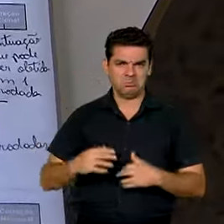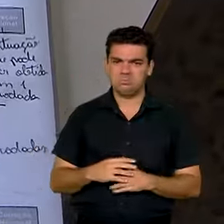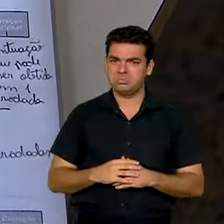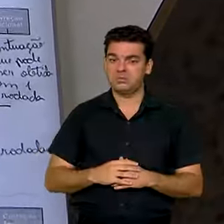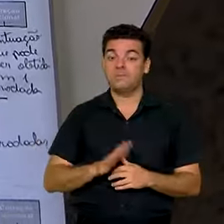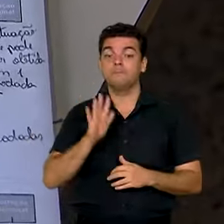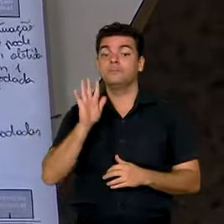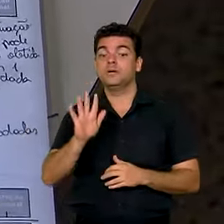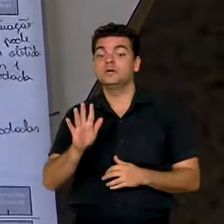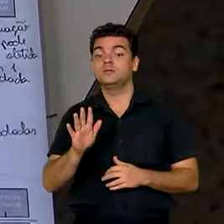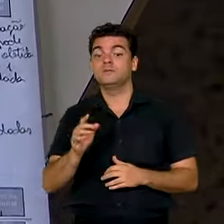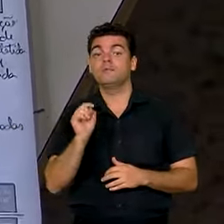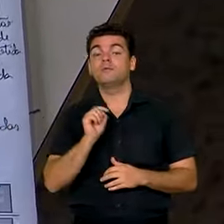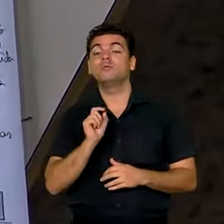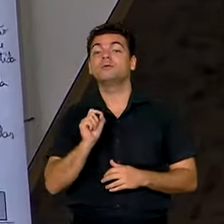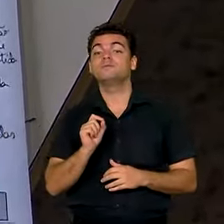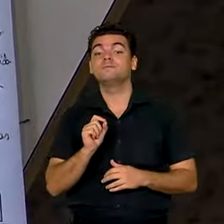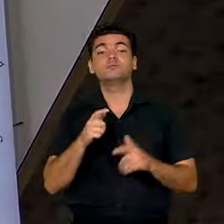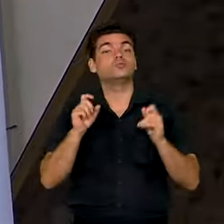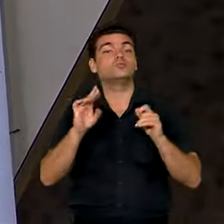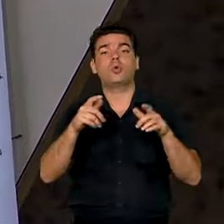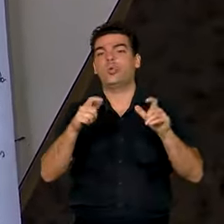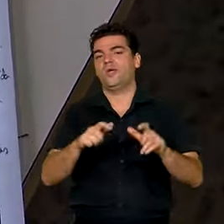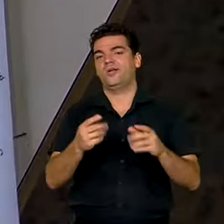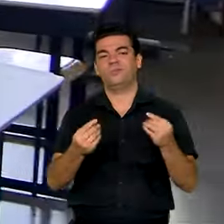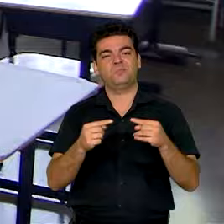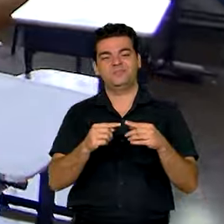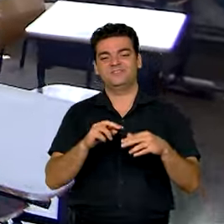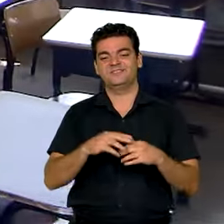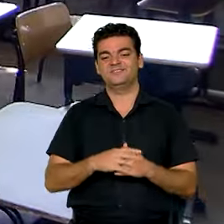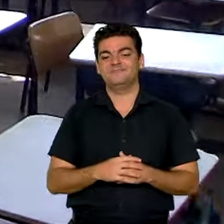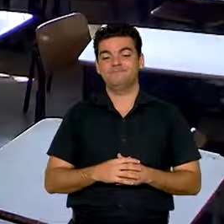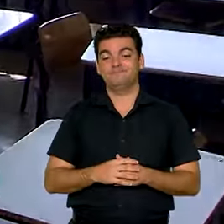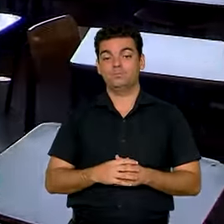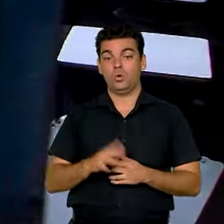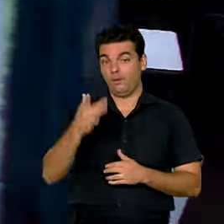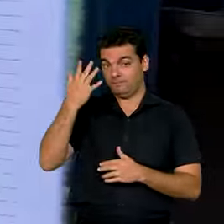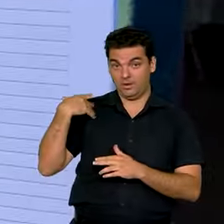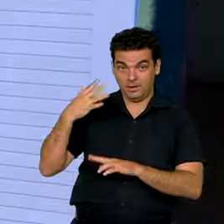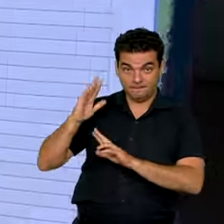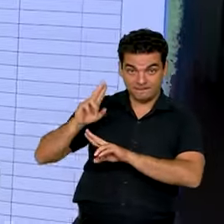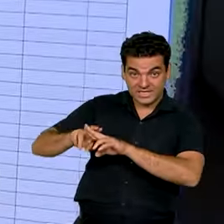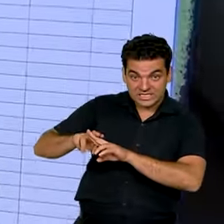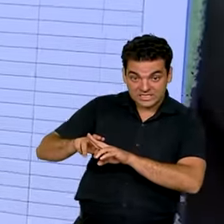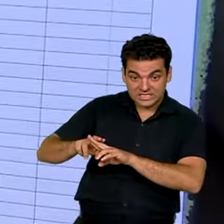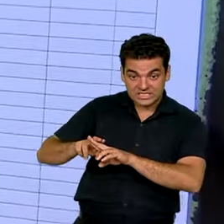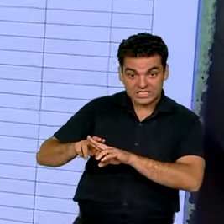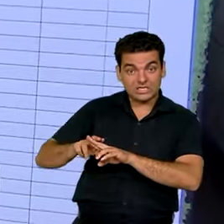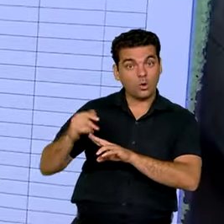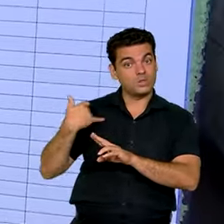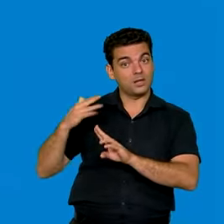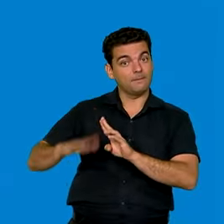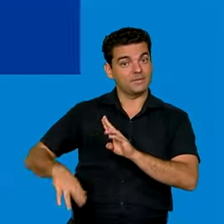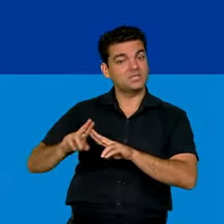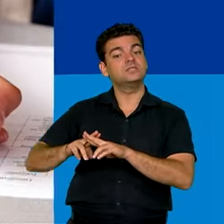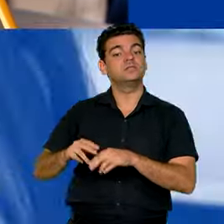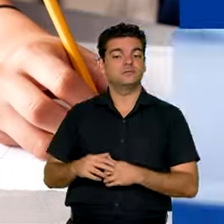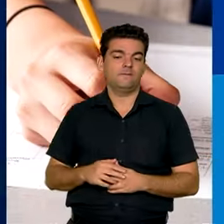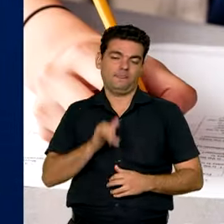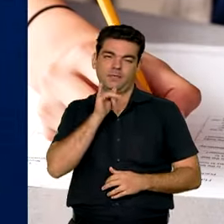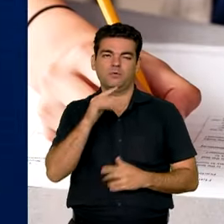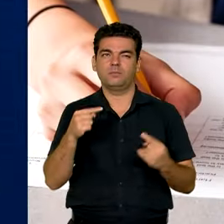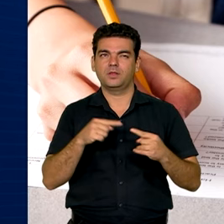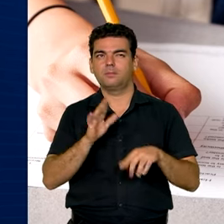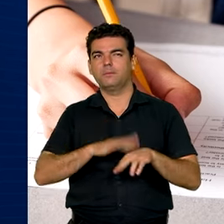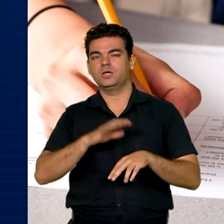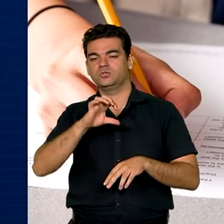A única diferença para eles é o local de aplicação, nas unidades prisionais e socioeducativas. Ao todo,